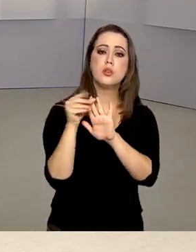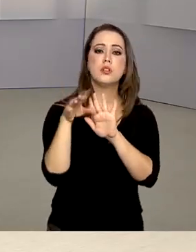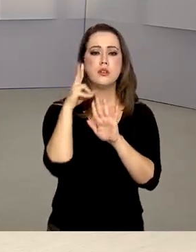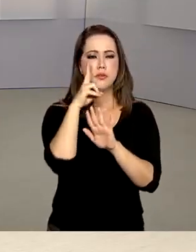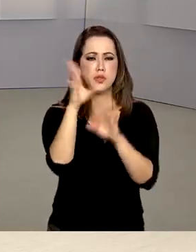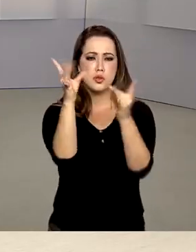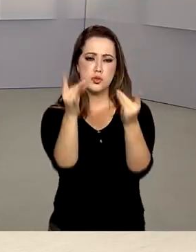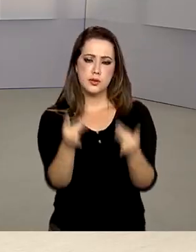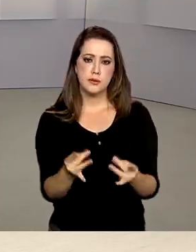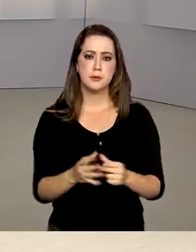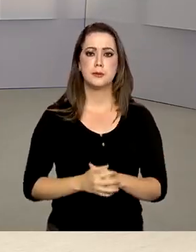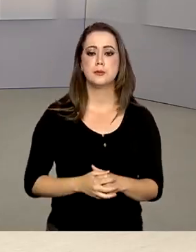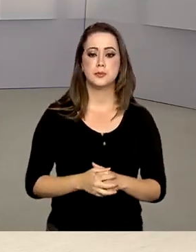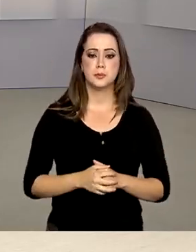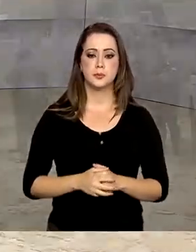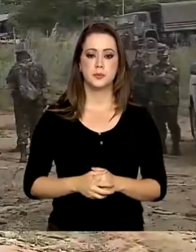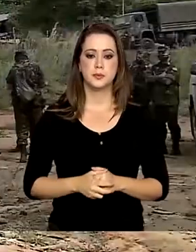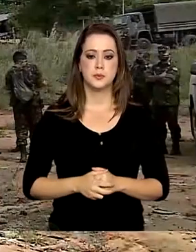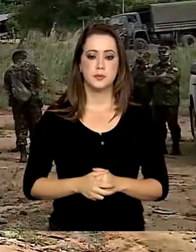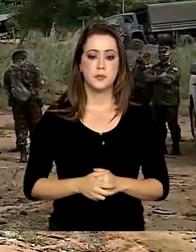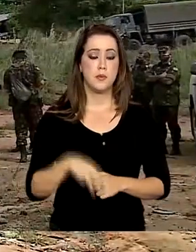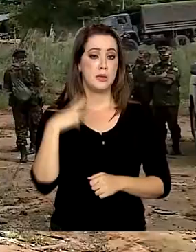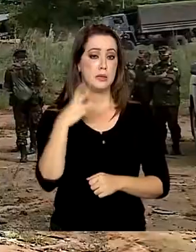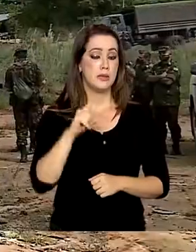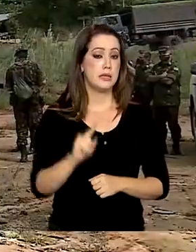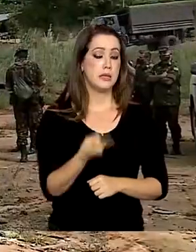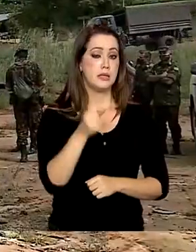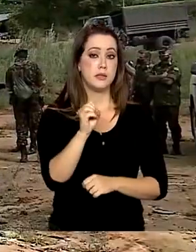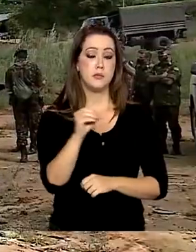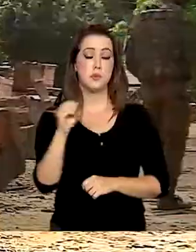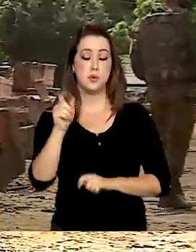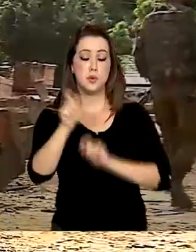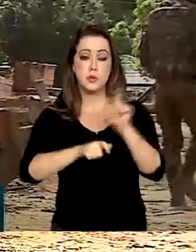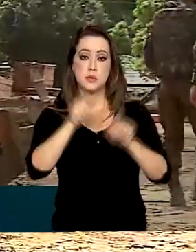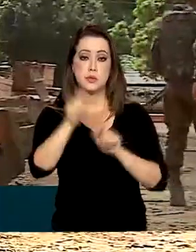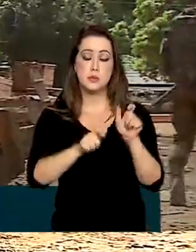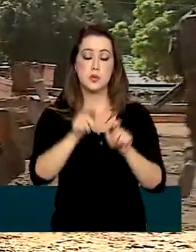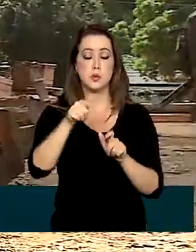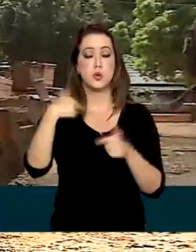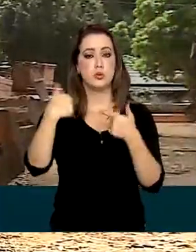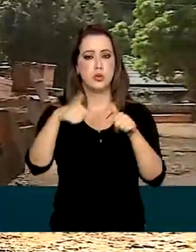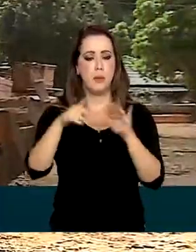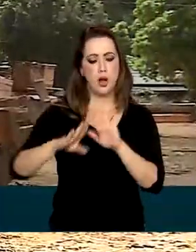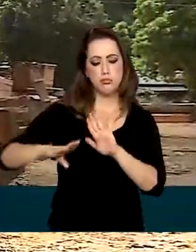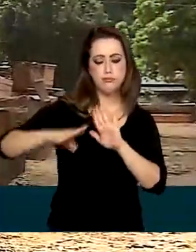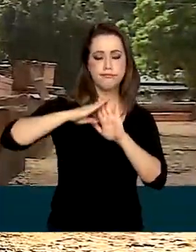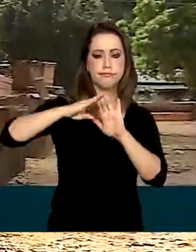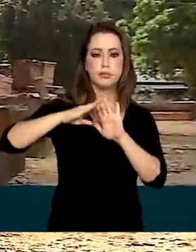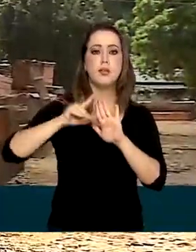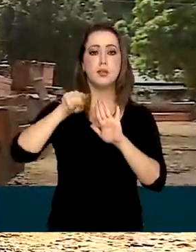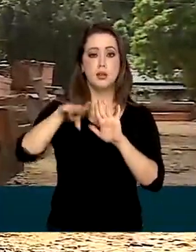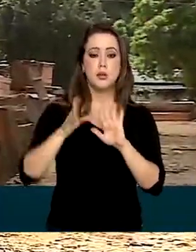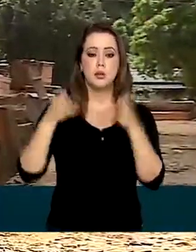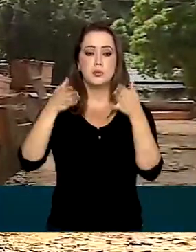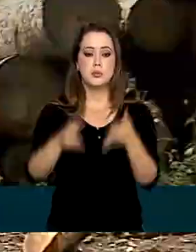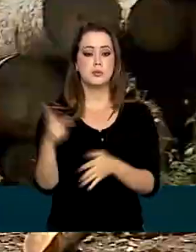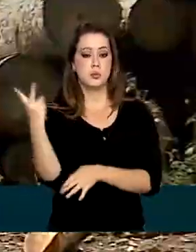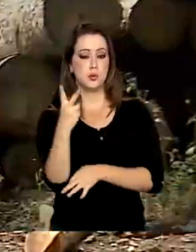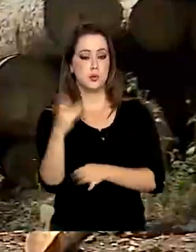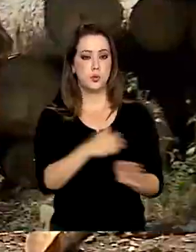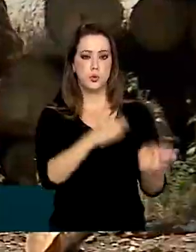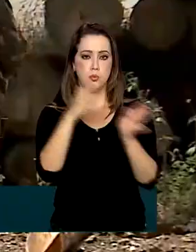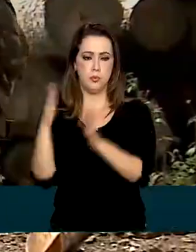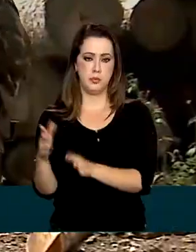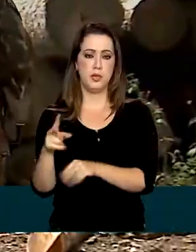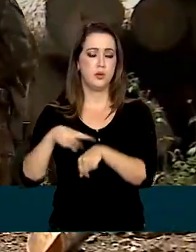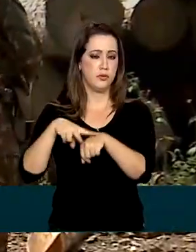alguns dos resultados. 3.800 homens das Forças Armadas participam da segunda fase da Operação Verde Brasil. As